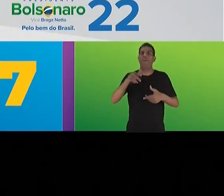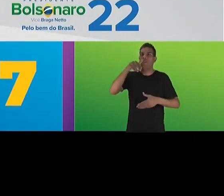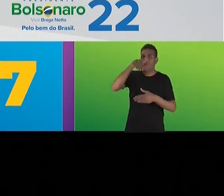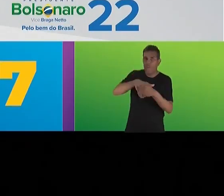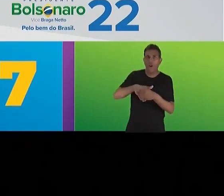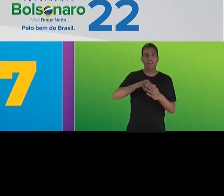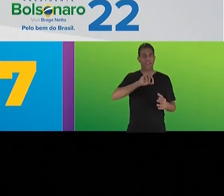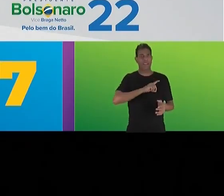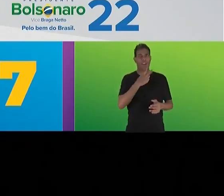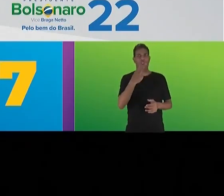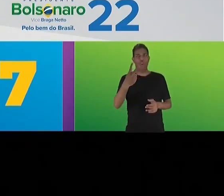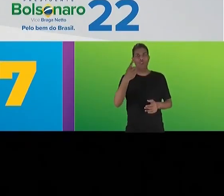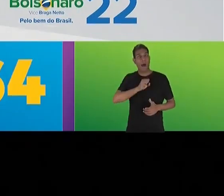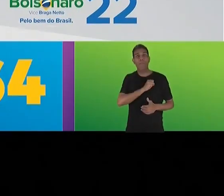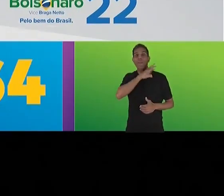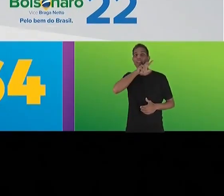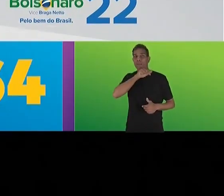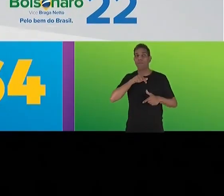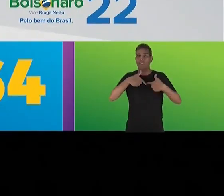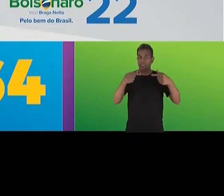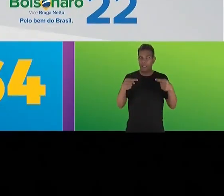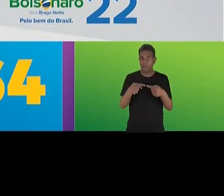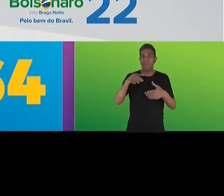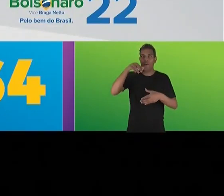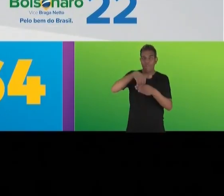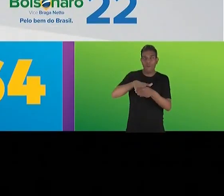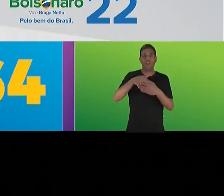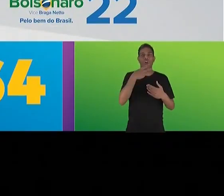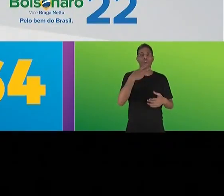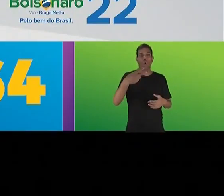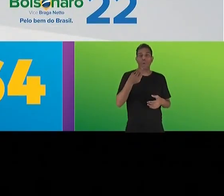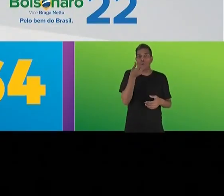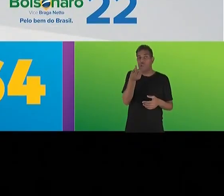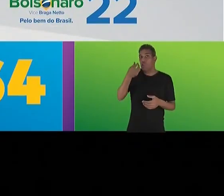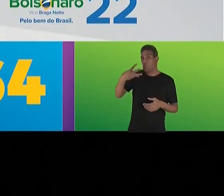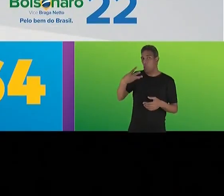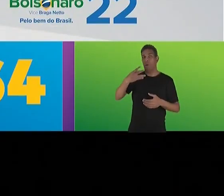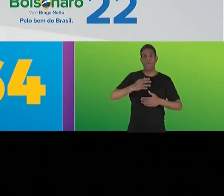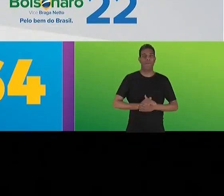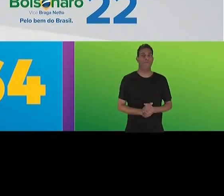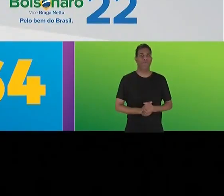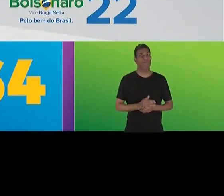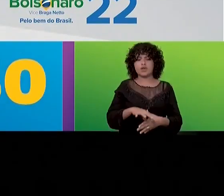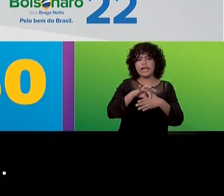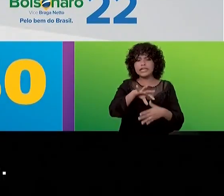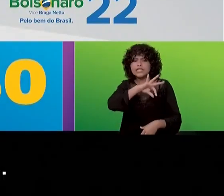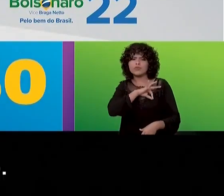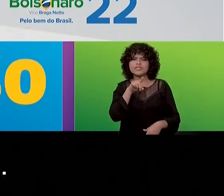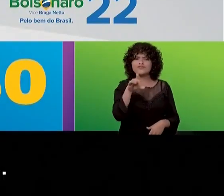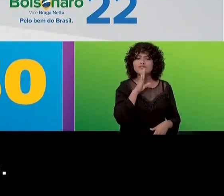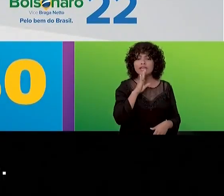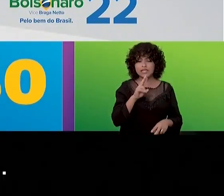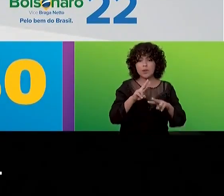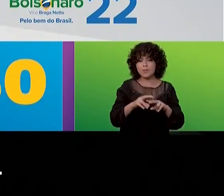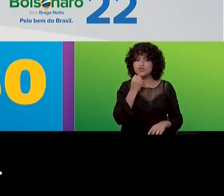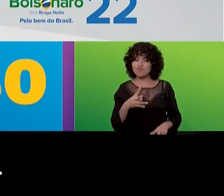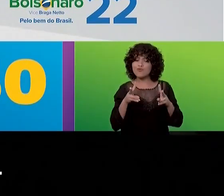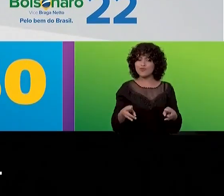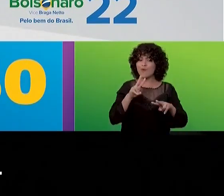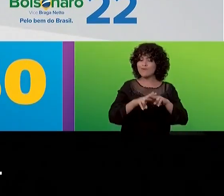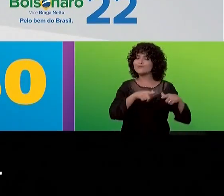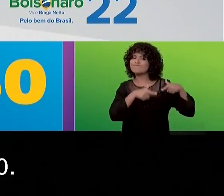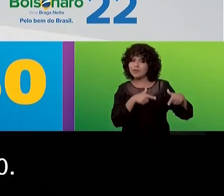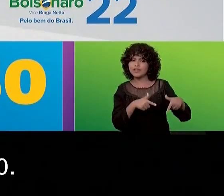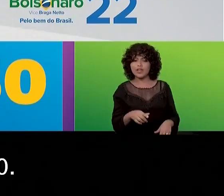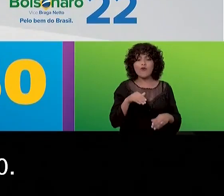Alanto Nosso, federal, 2227. Por amor aos animais, Cris dá quatro patinhas para federal, 2264. Preso bom é preso trabalhando. Você me